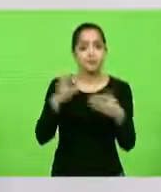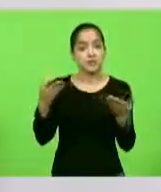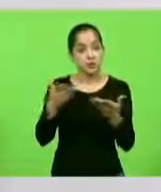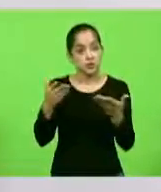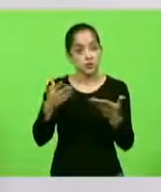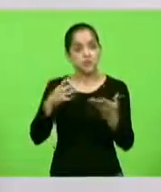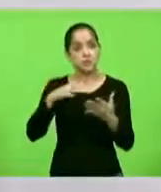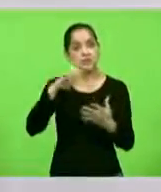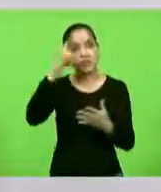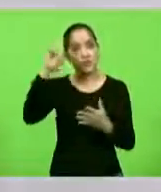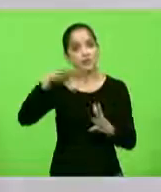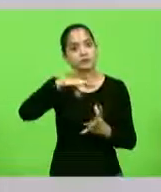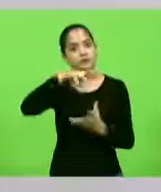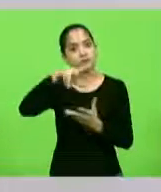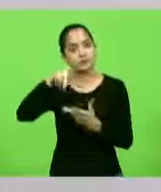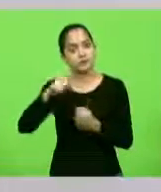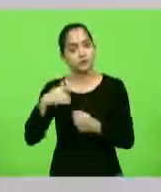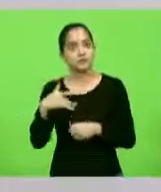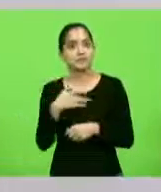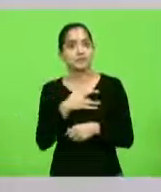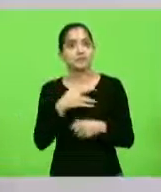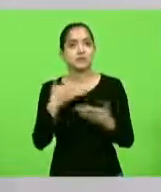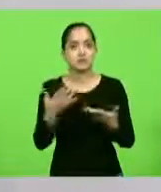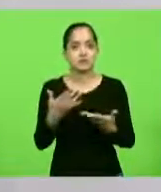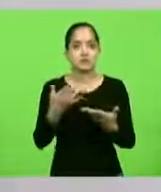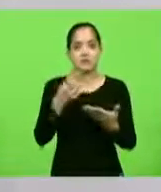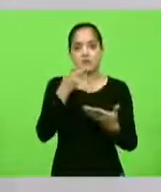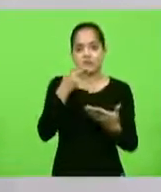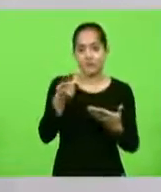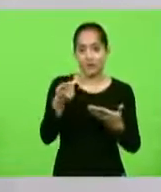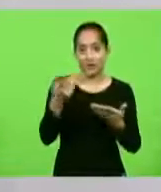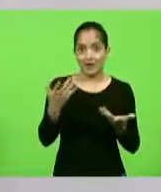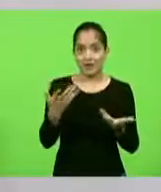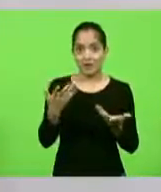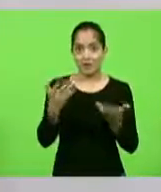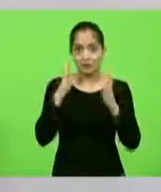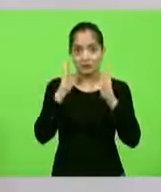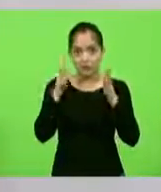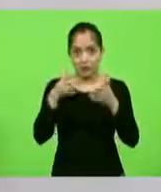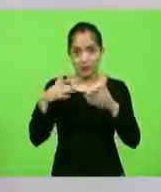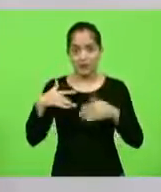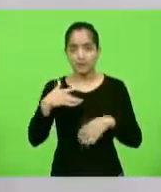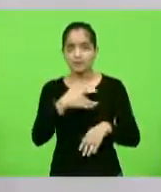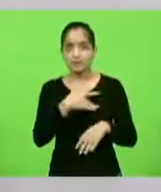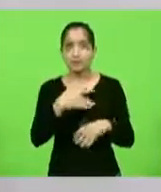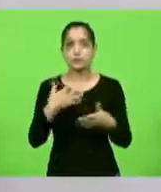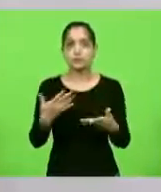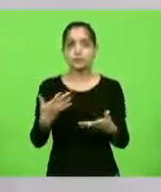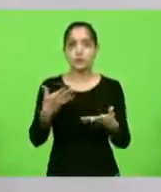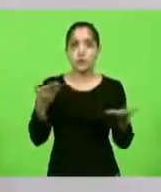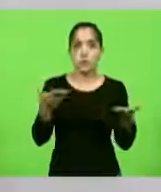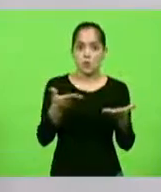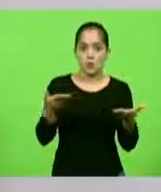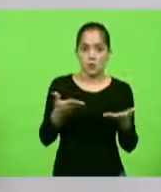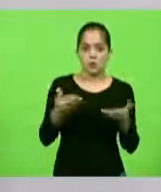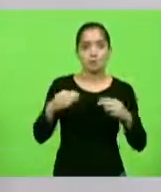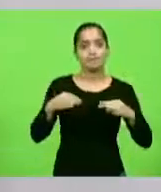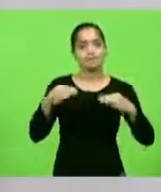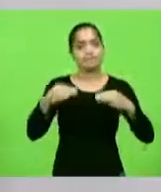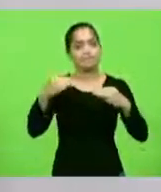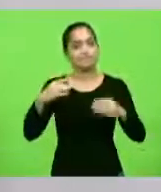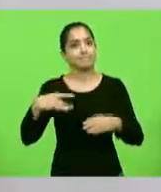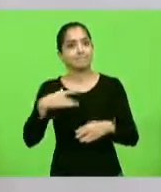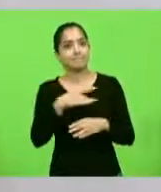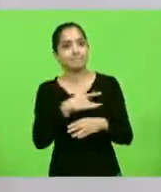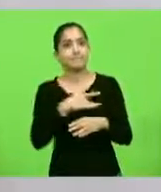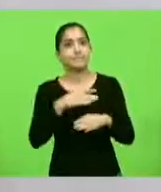da saúde. Então, vamos falar um pouco de saúde. O tempo todo, nós temos aí um Ministério da Saúde que investe mais 90%